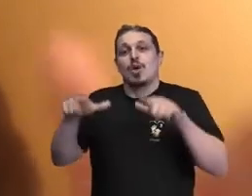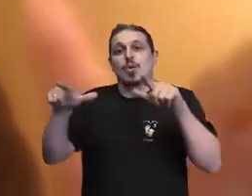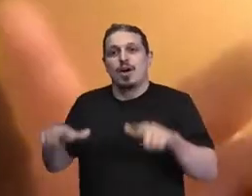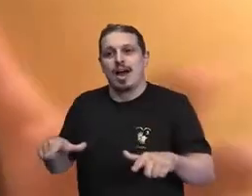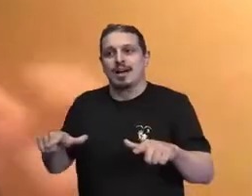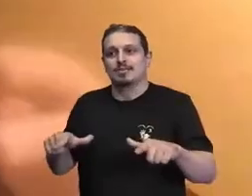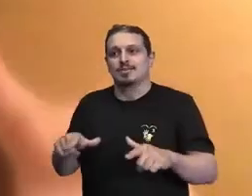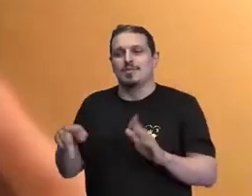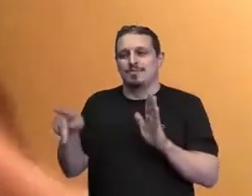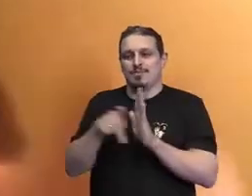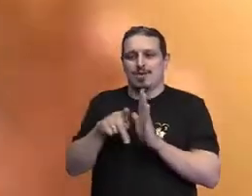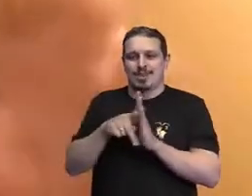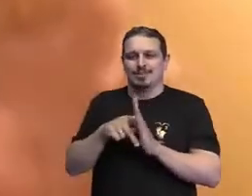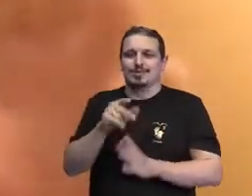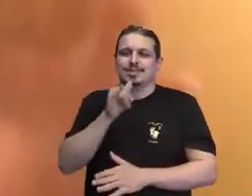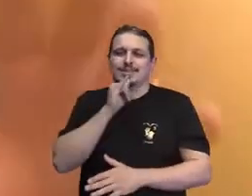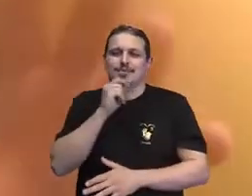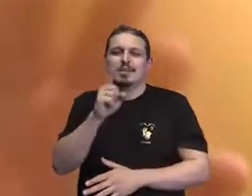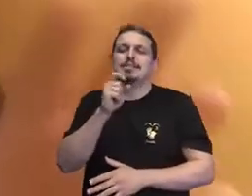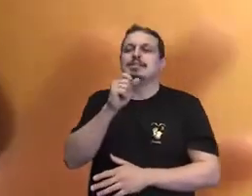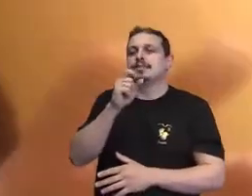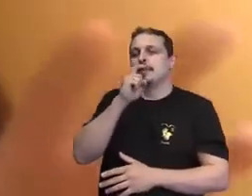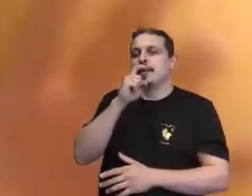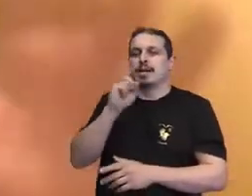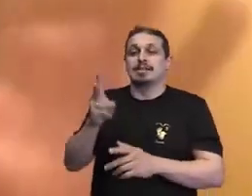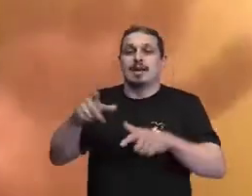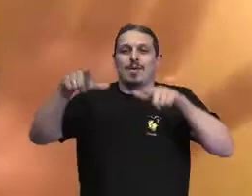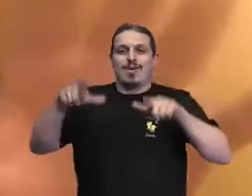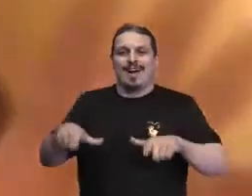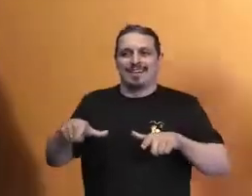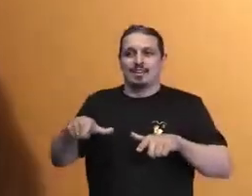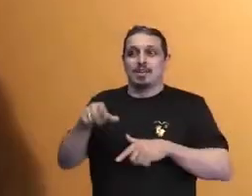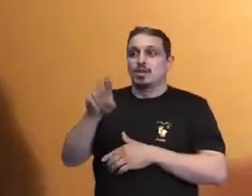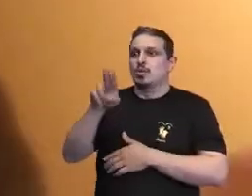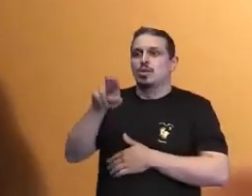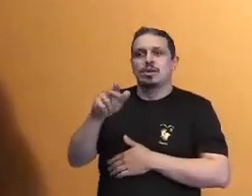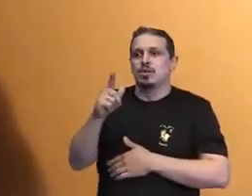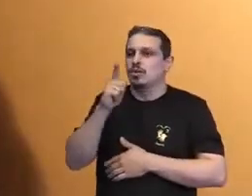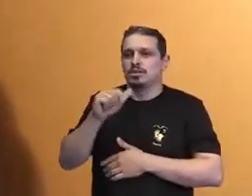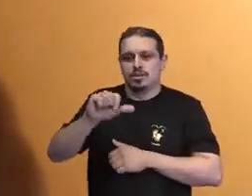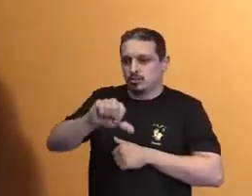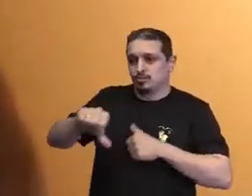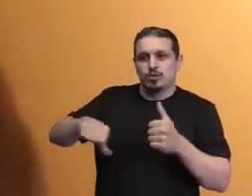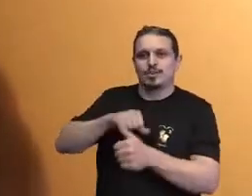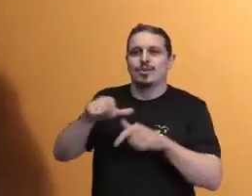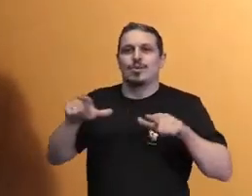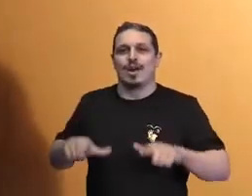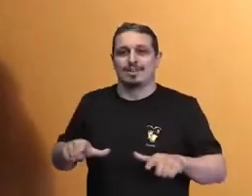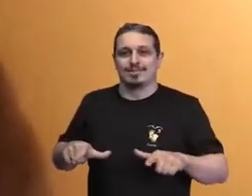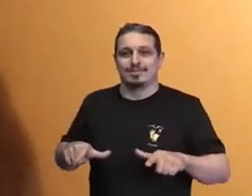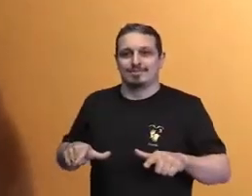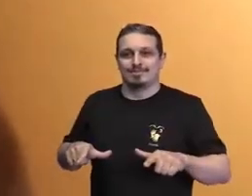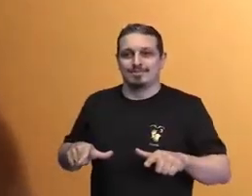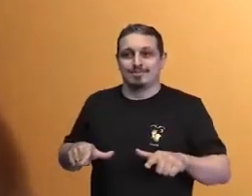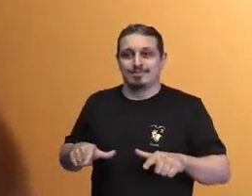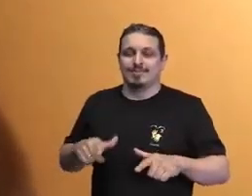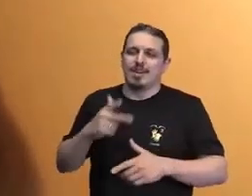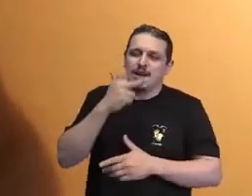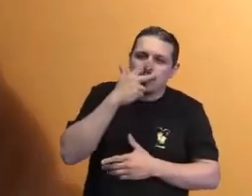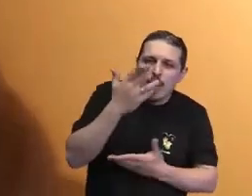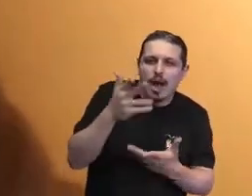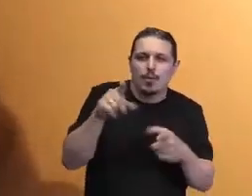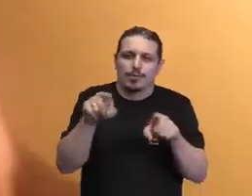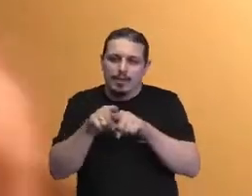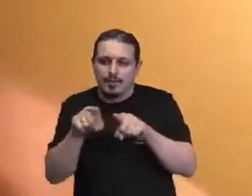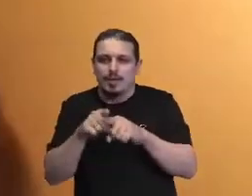tua casa, espero que de modo controlado, a cautelar, com todos os cuidados necessários, nesse momento,